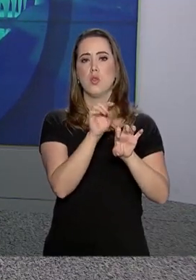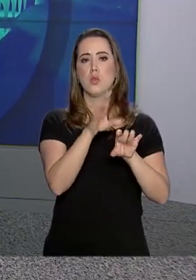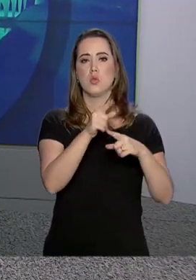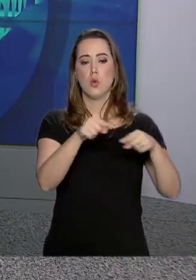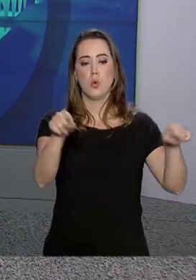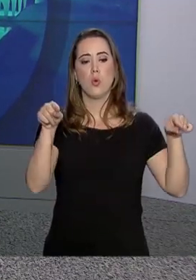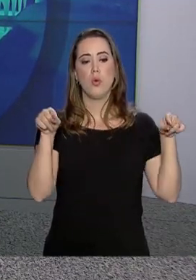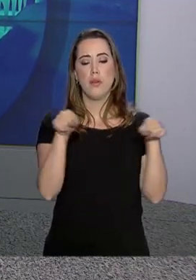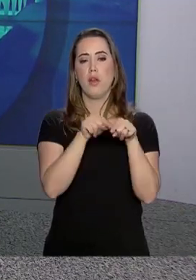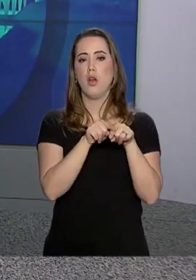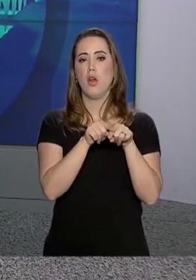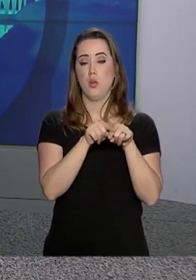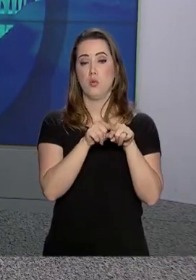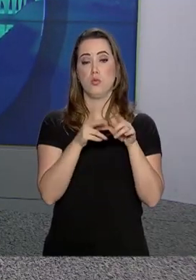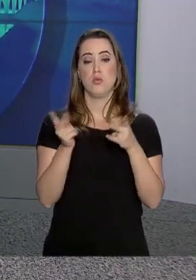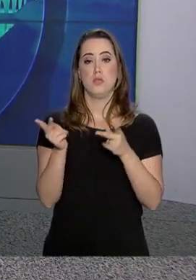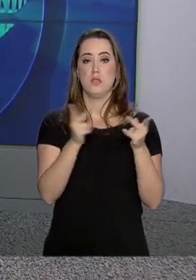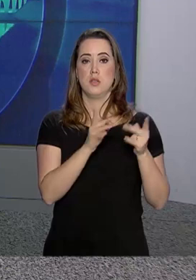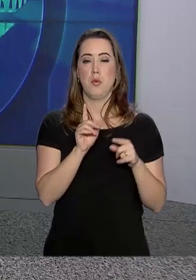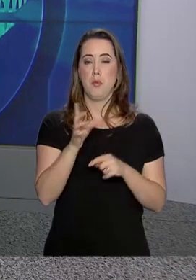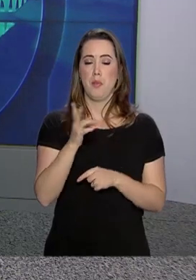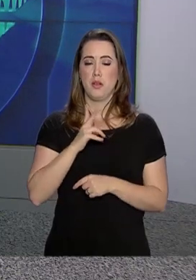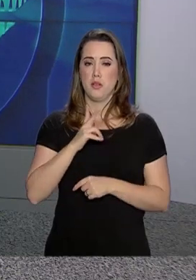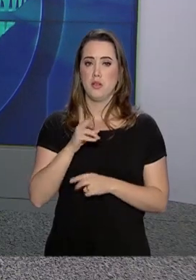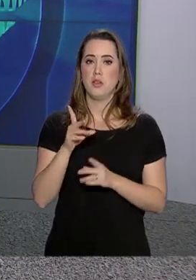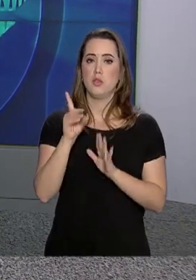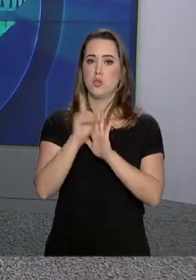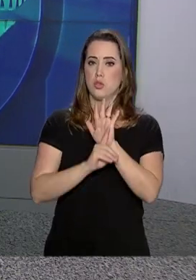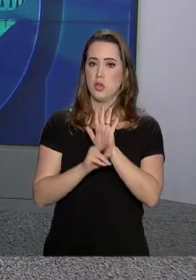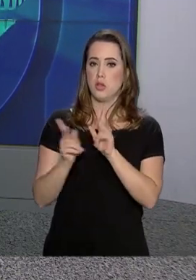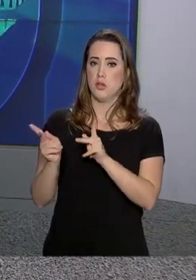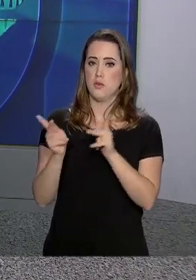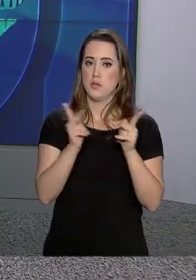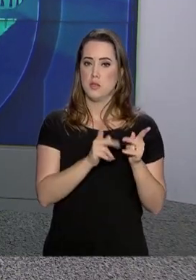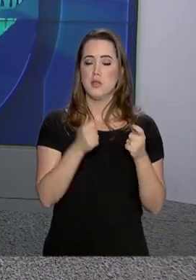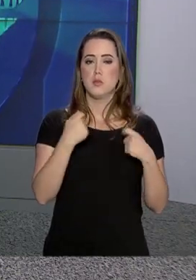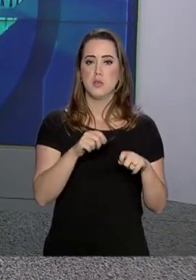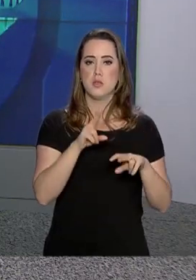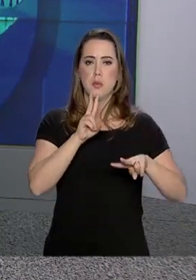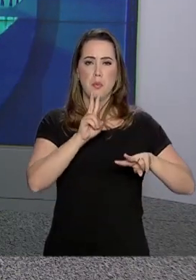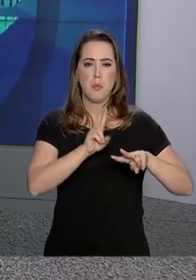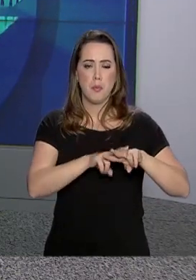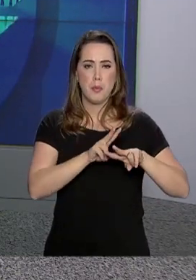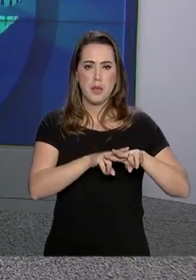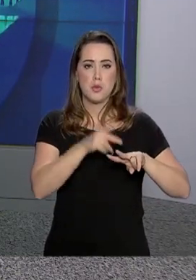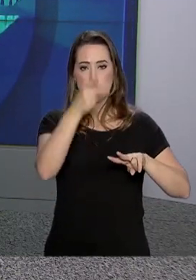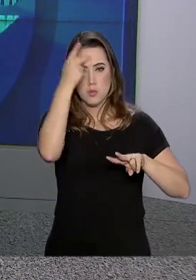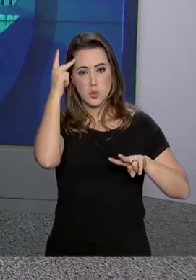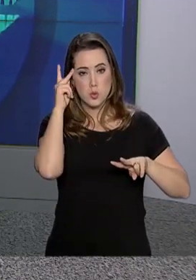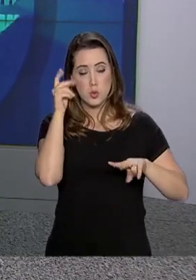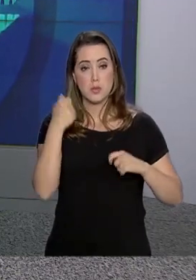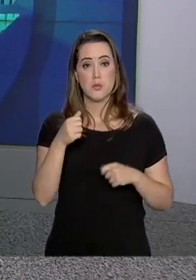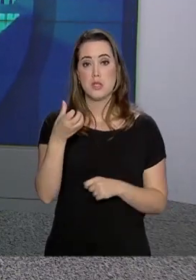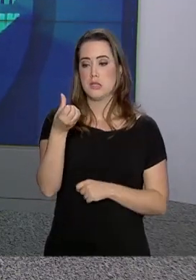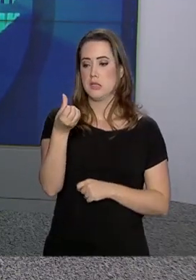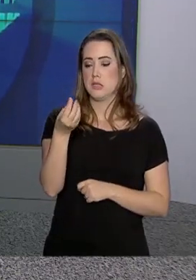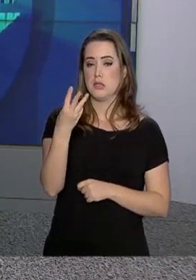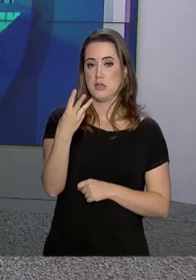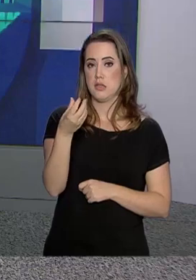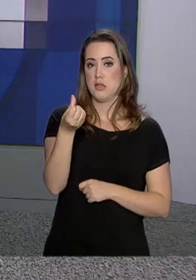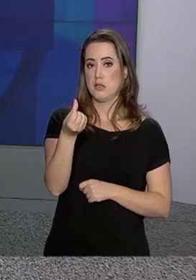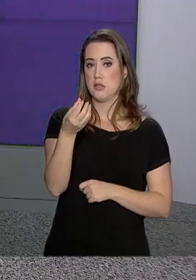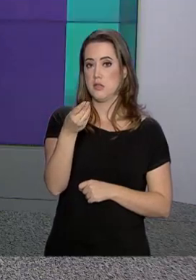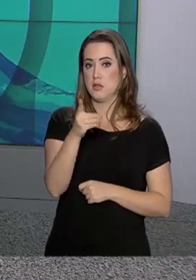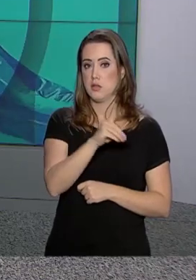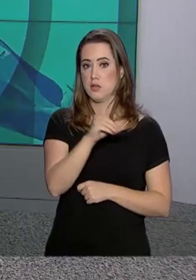pátio de visitação. Para ter direito à visita no pátio, o preso precisa cumprir um prazo de 360 dias